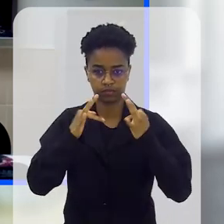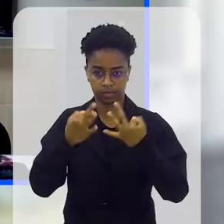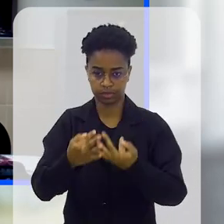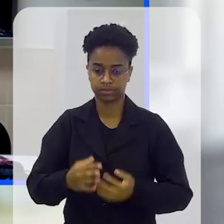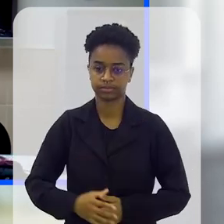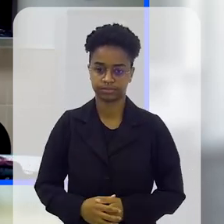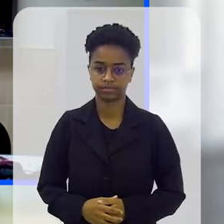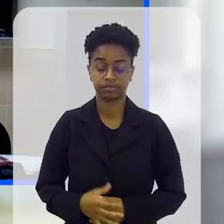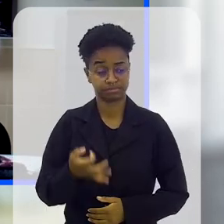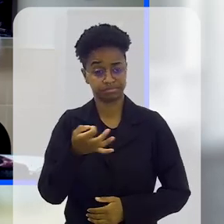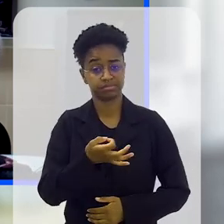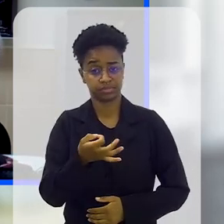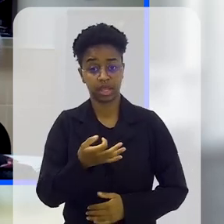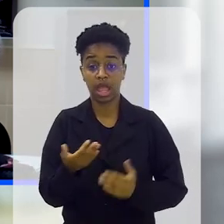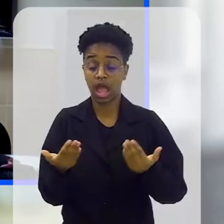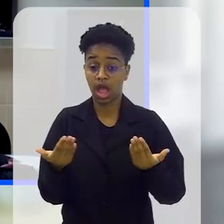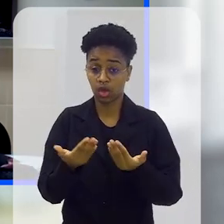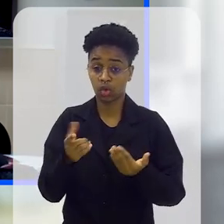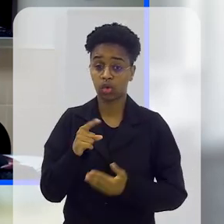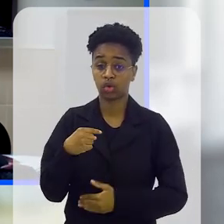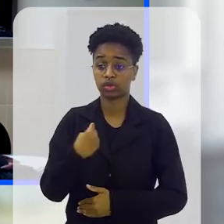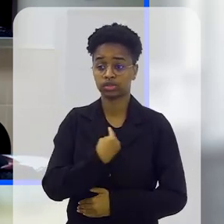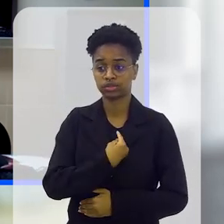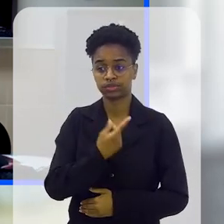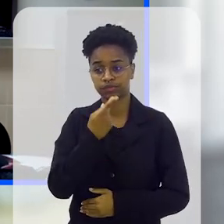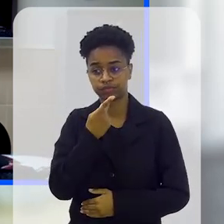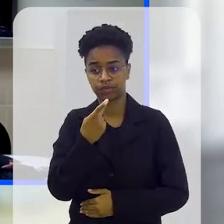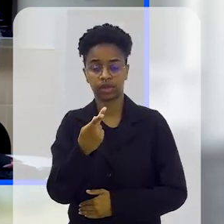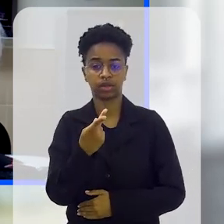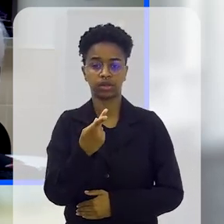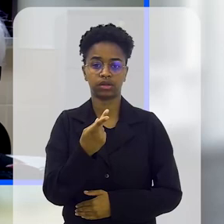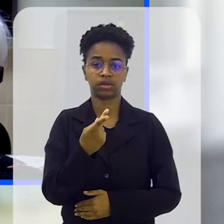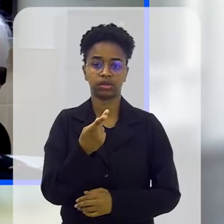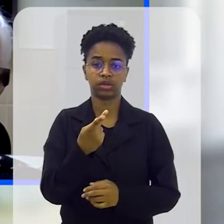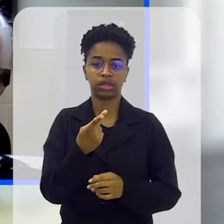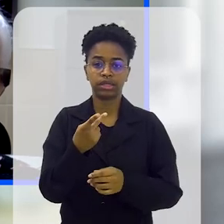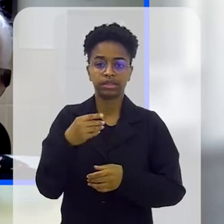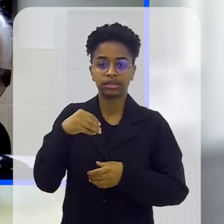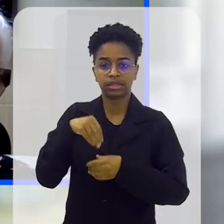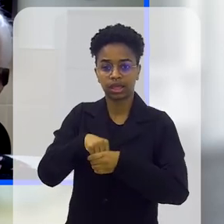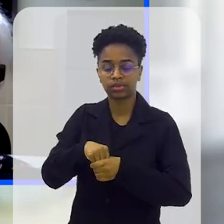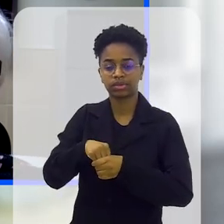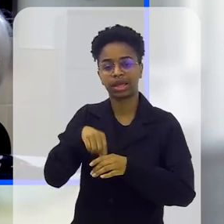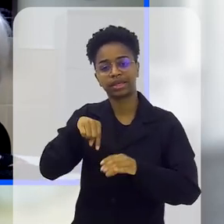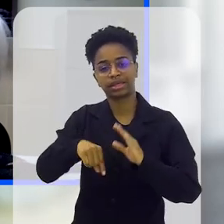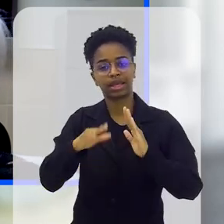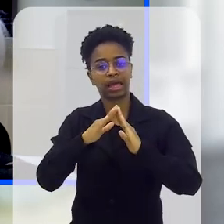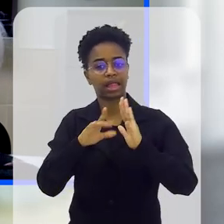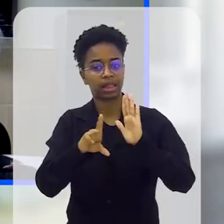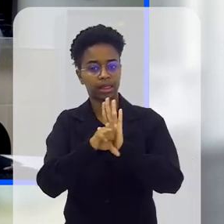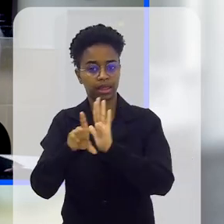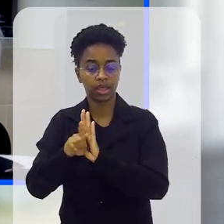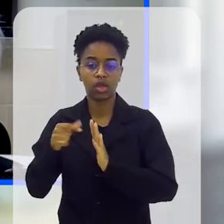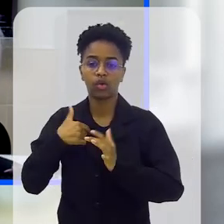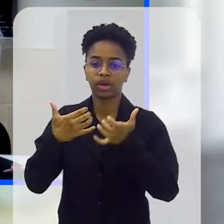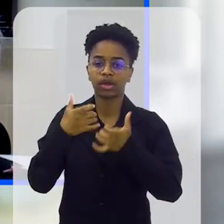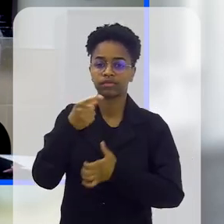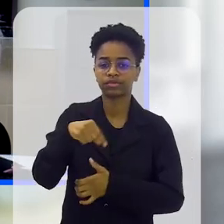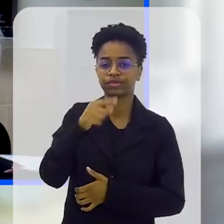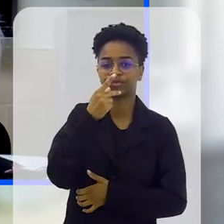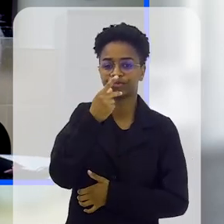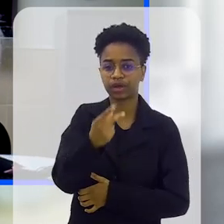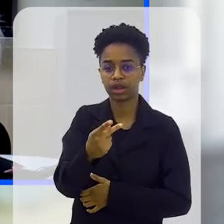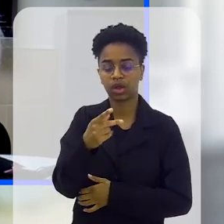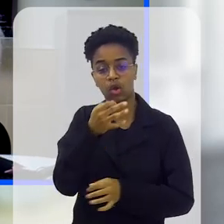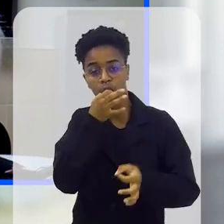dessas famílias. Com certeza. Agora, a gente está falando de dentro de uma casa de leis, né? Queria que vocês falassem um